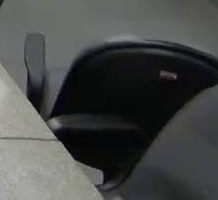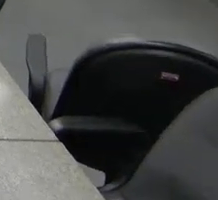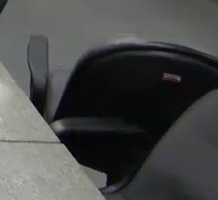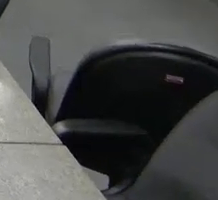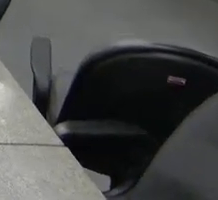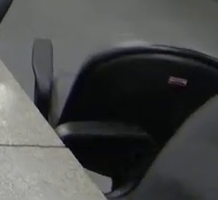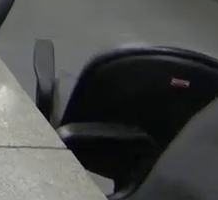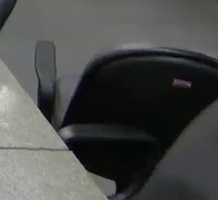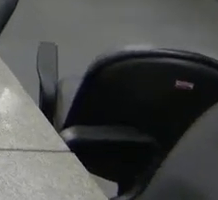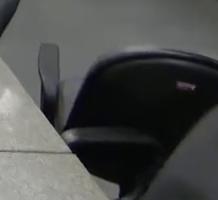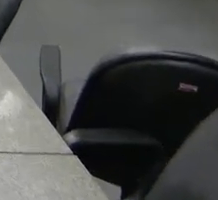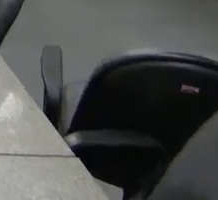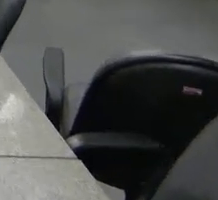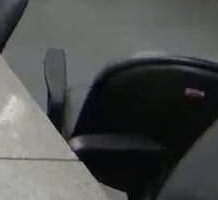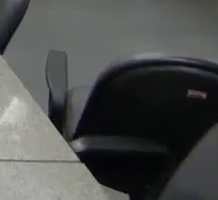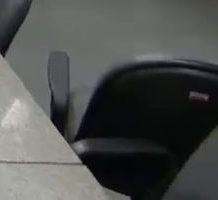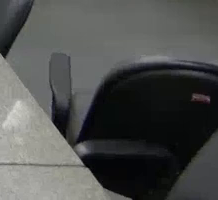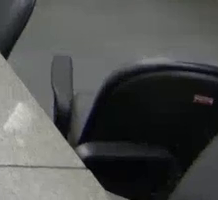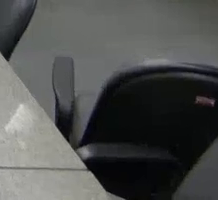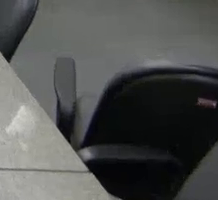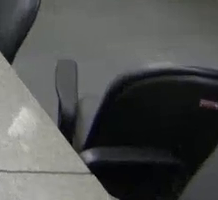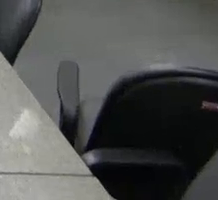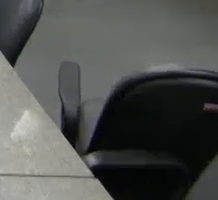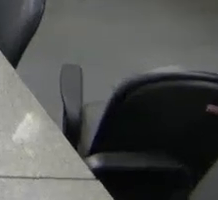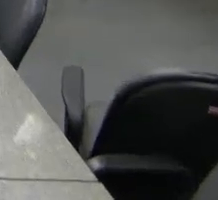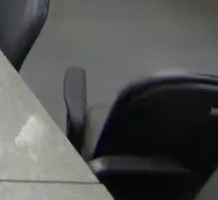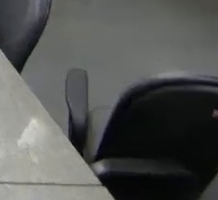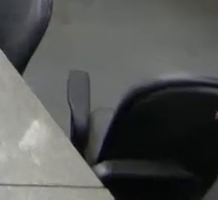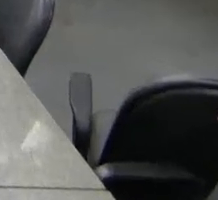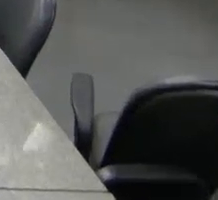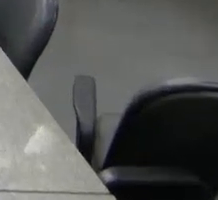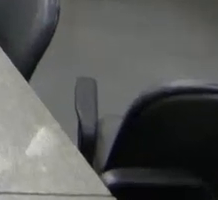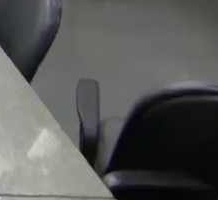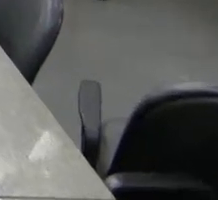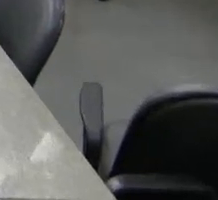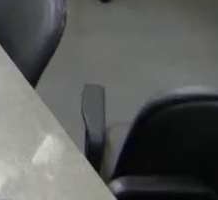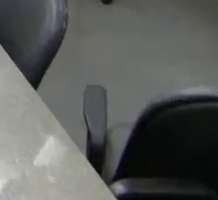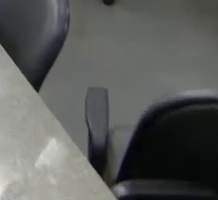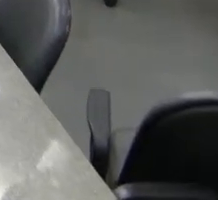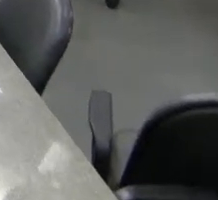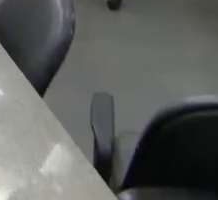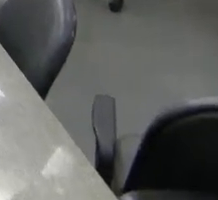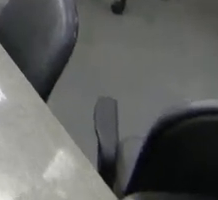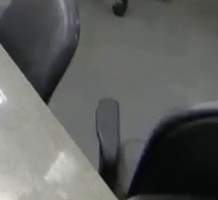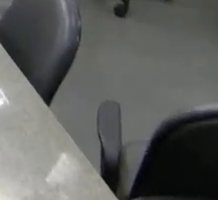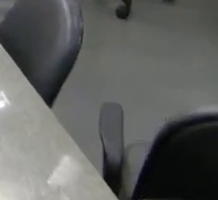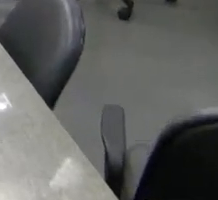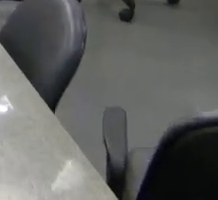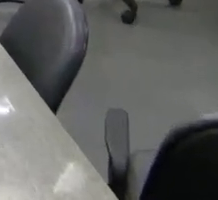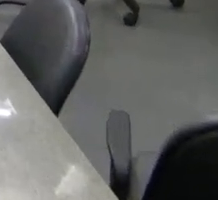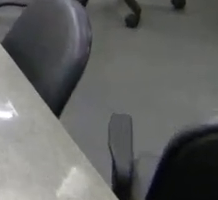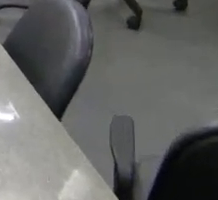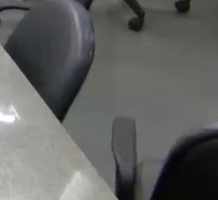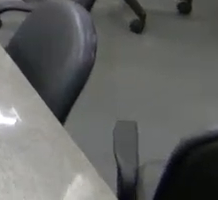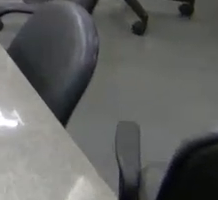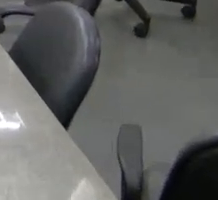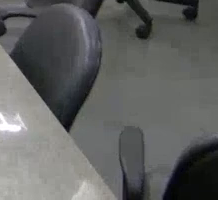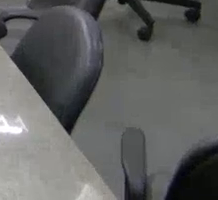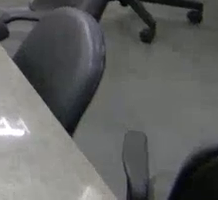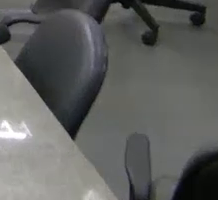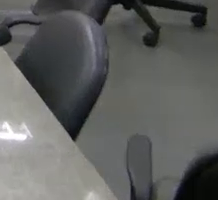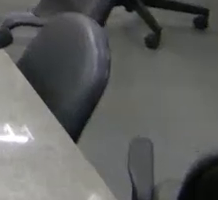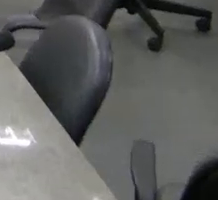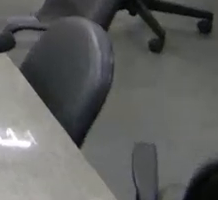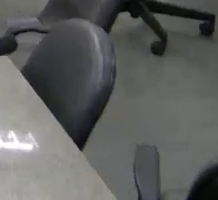solicita que os deputados e deputadas façam o registro biométrico no terminal. A presidência, nos termos do parágrafo 1º, art.